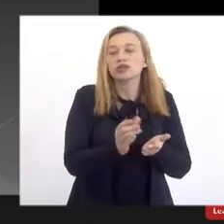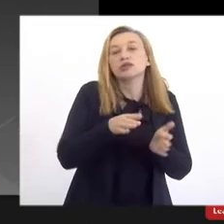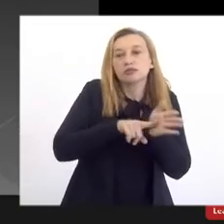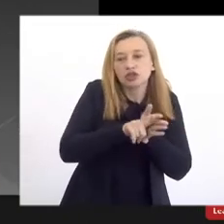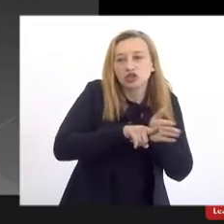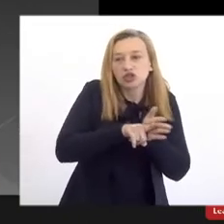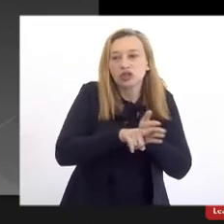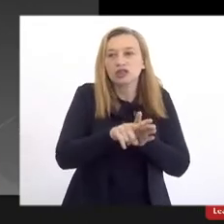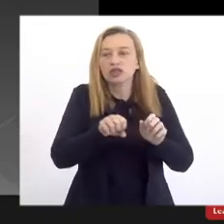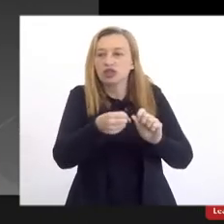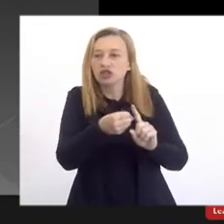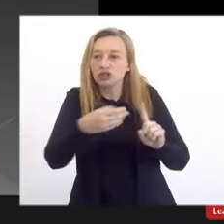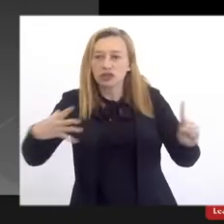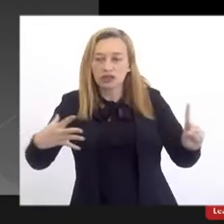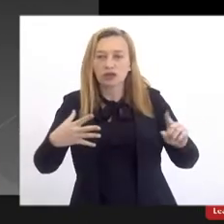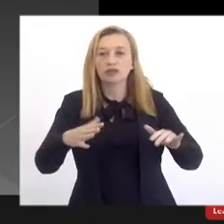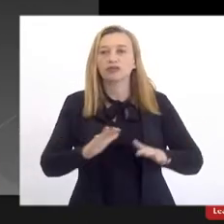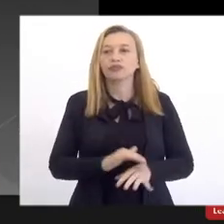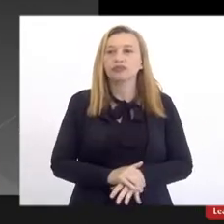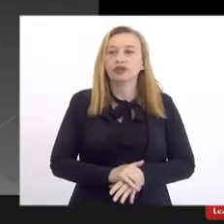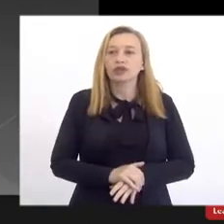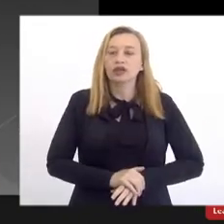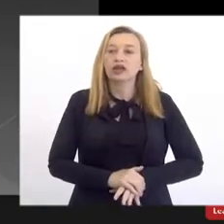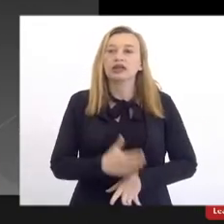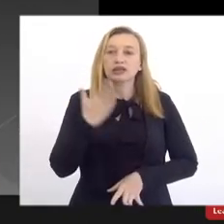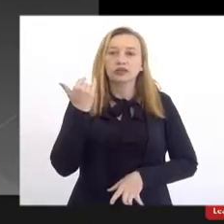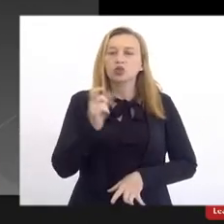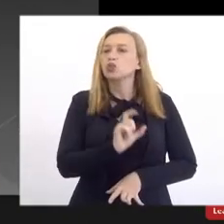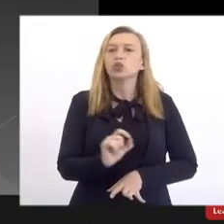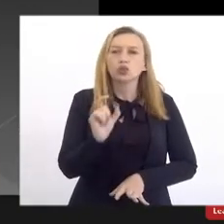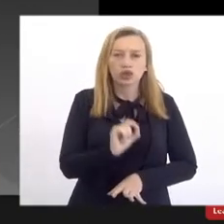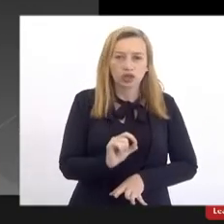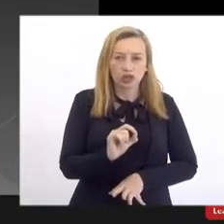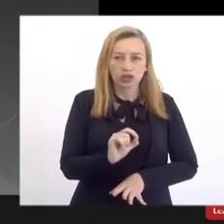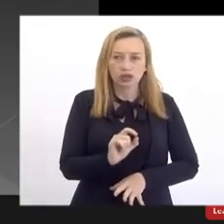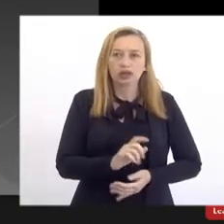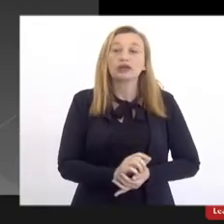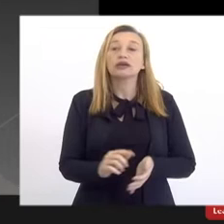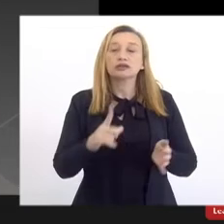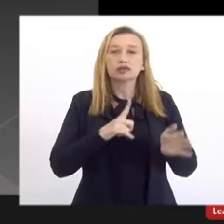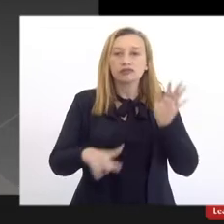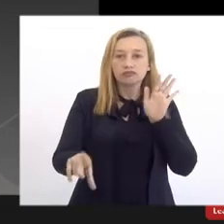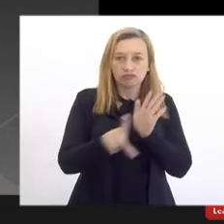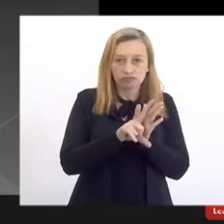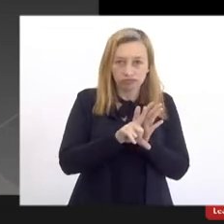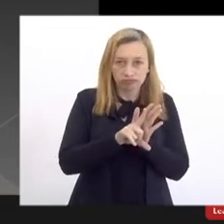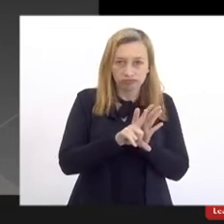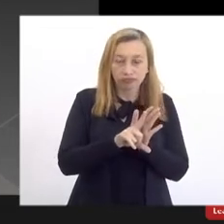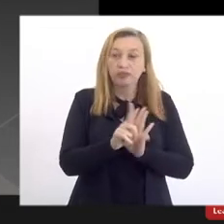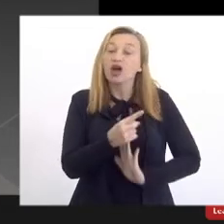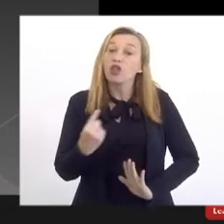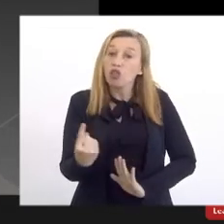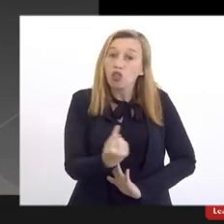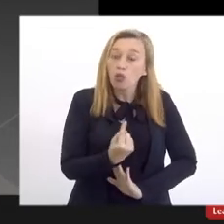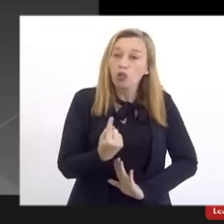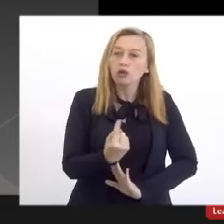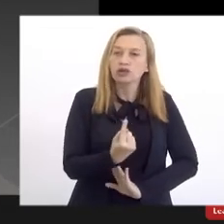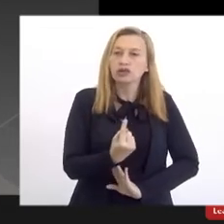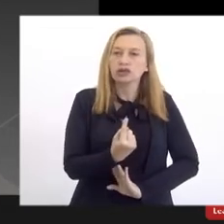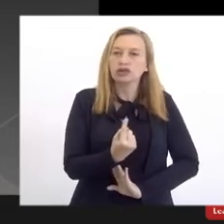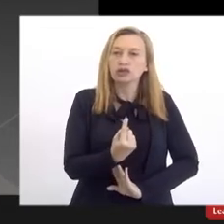enfim, é sabido que é previsto, né, pela lei, a nossa, é,